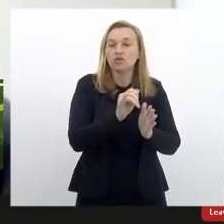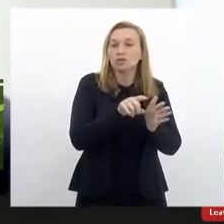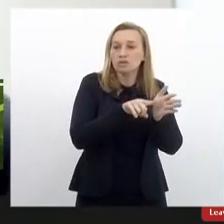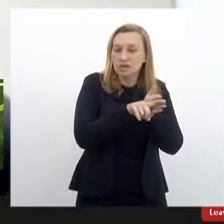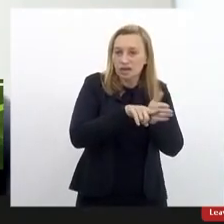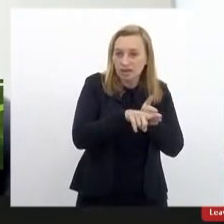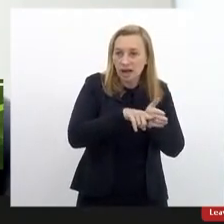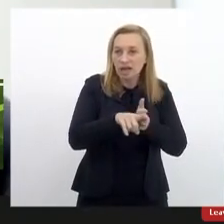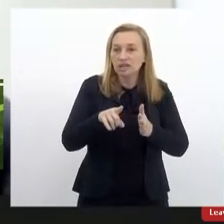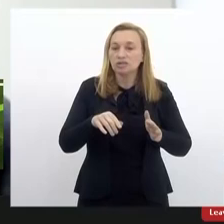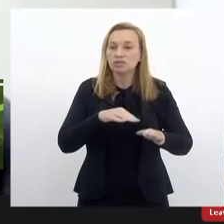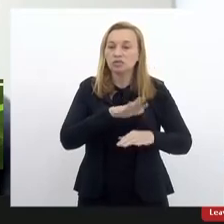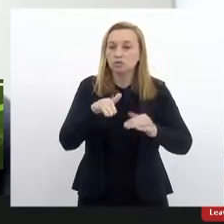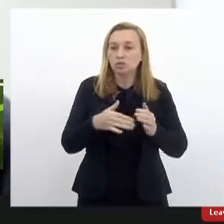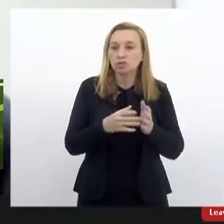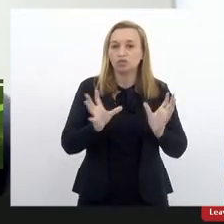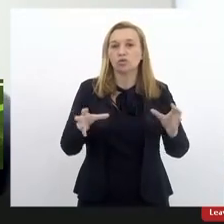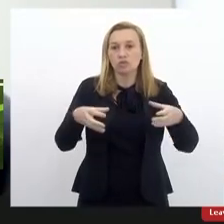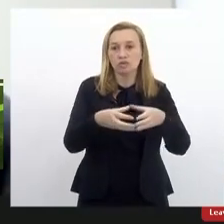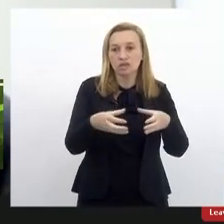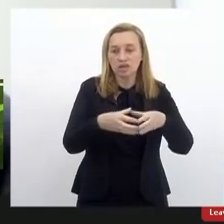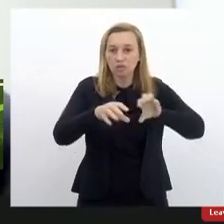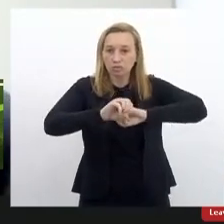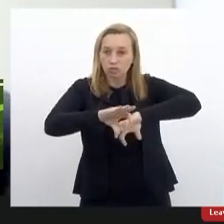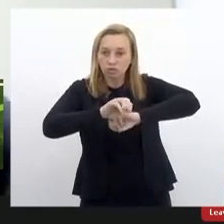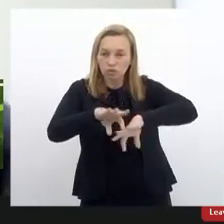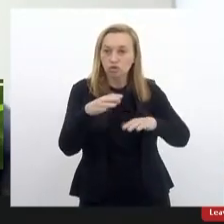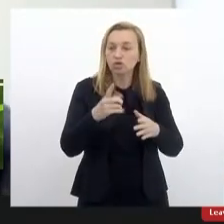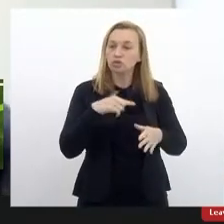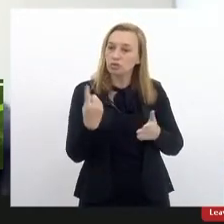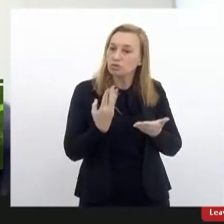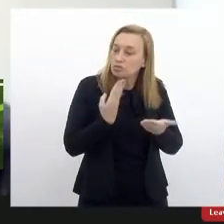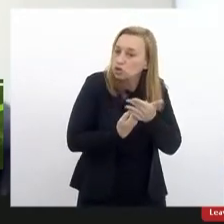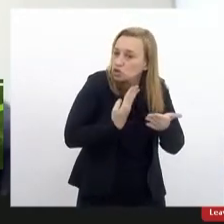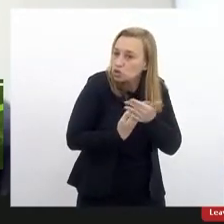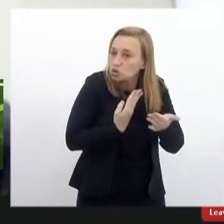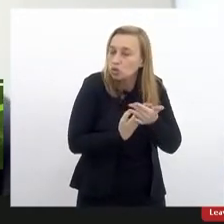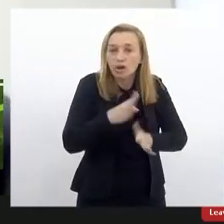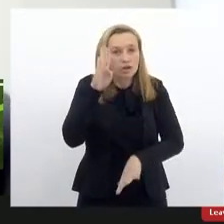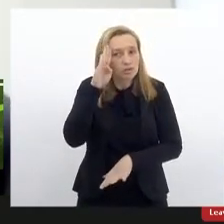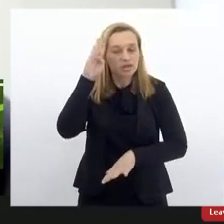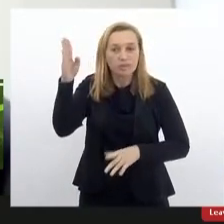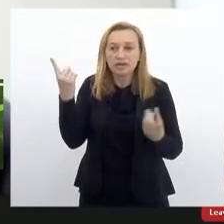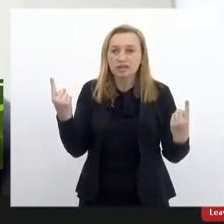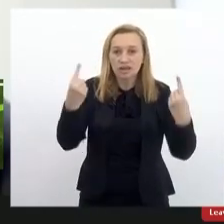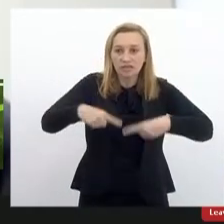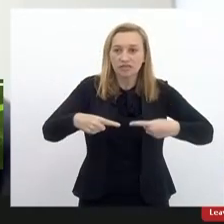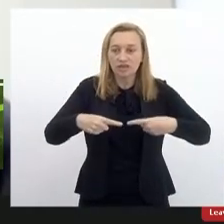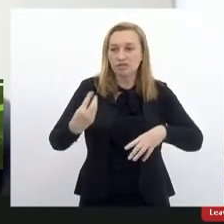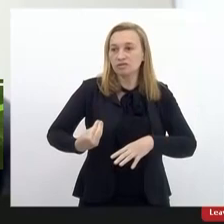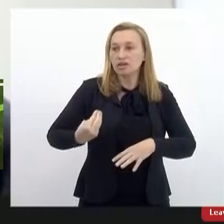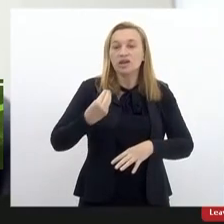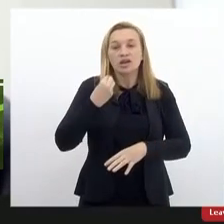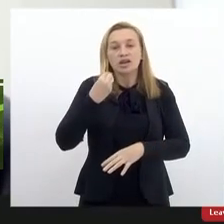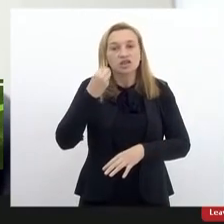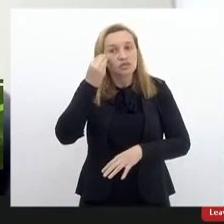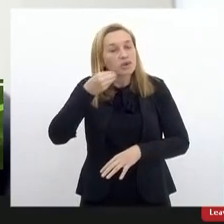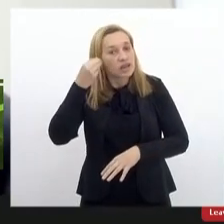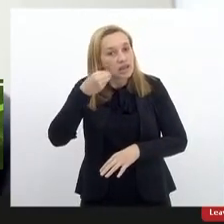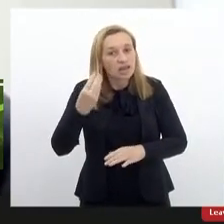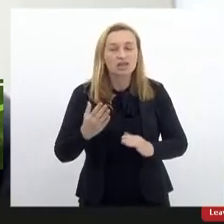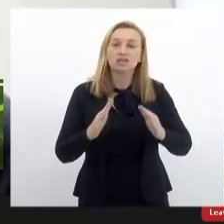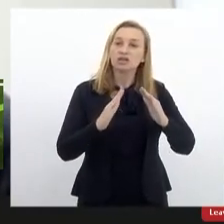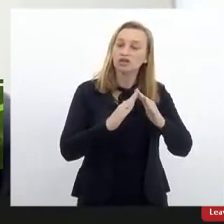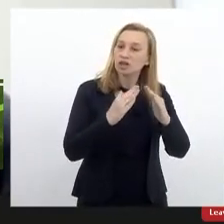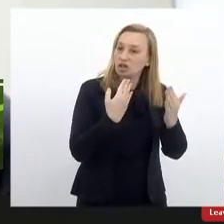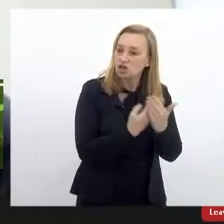sempre nos permitem reflexões, estudos, formulações para os principais desafios vivenciados pelas comunidades escolares,